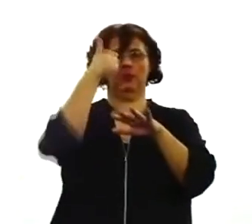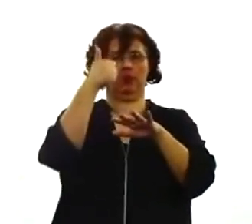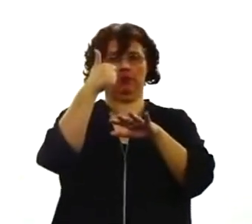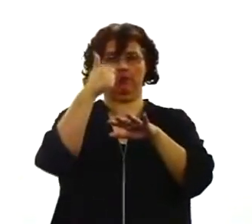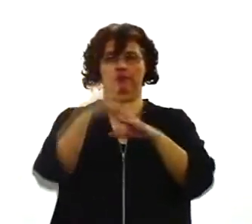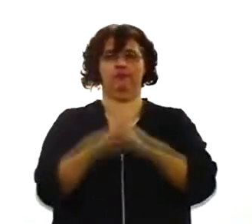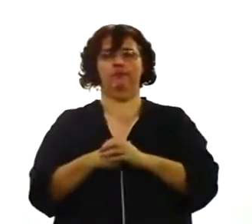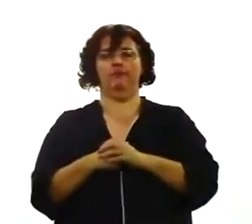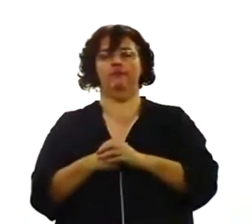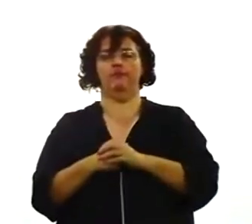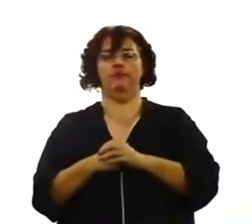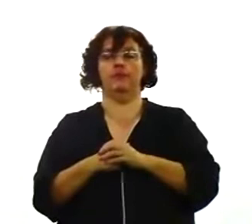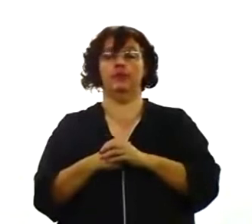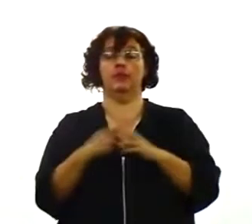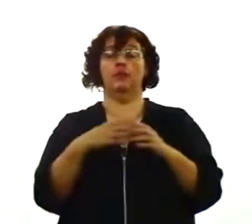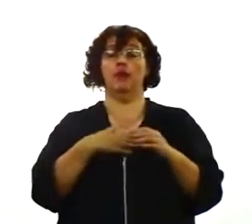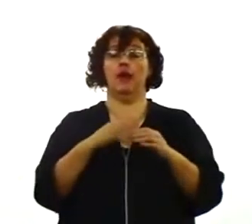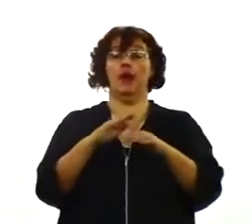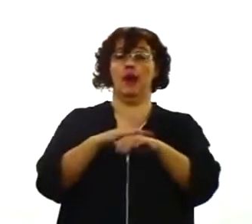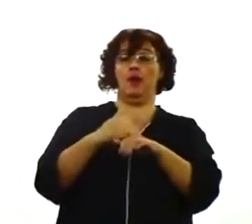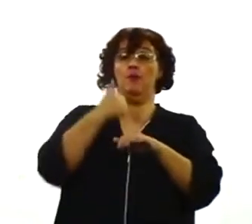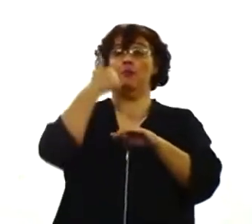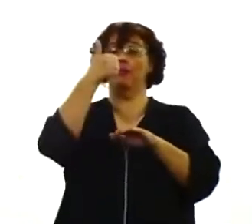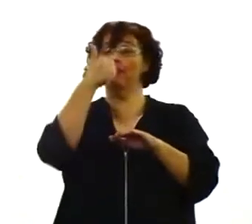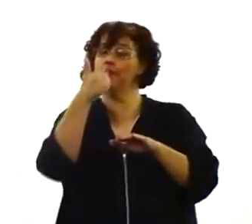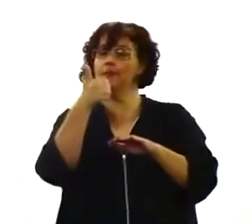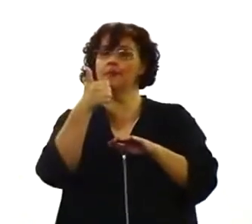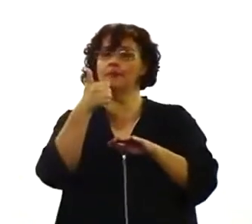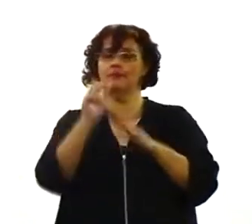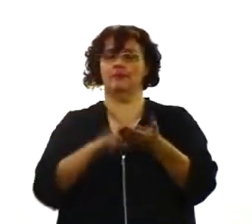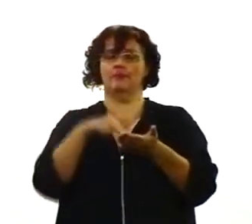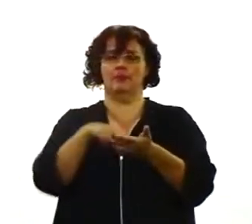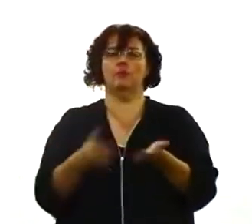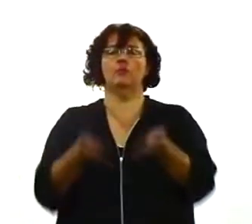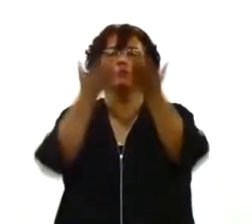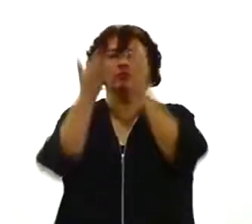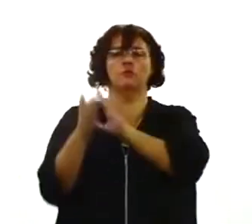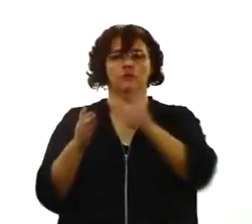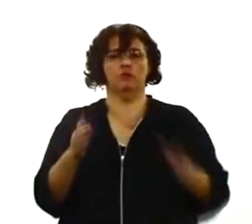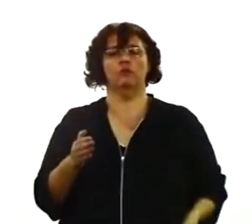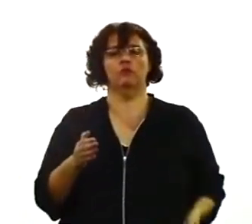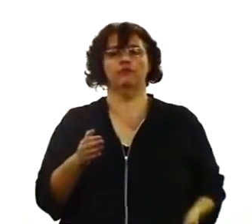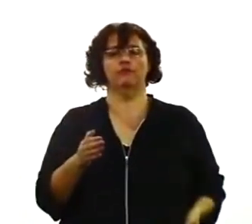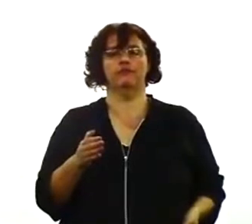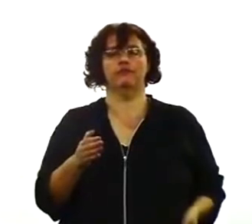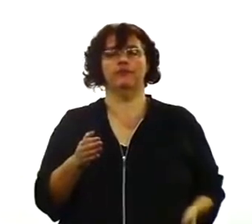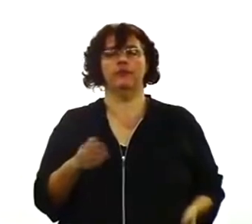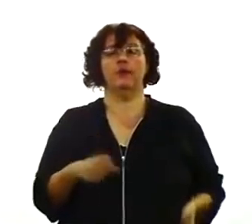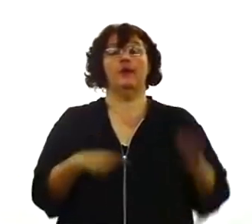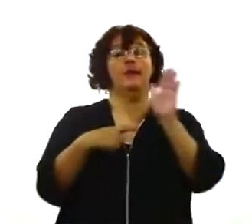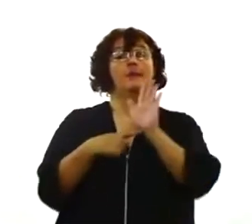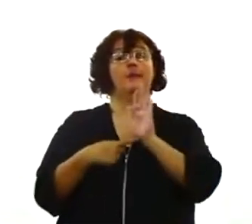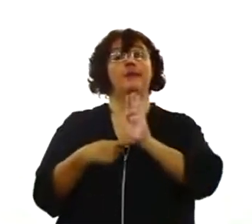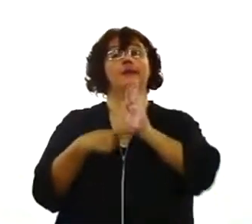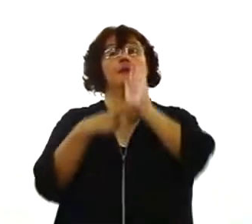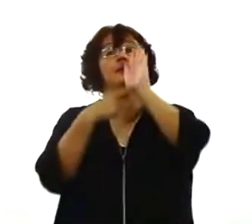a primícia que é a ressurreição de Cristo, é um sinal da colheita de Deus. E já